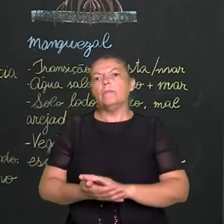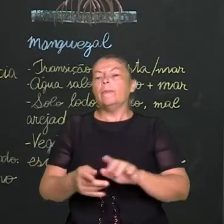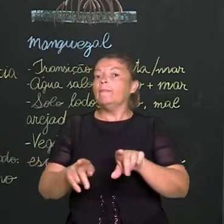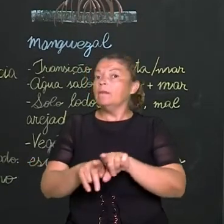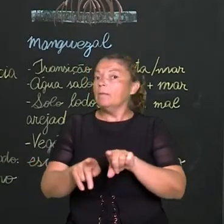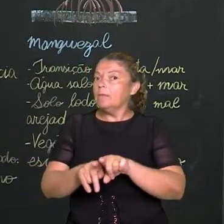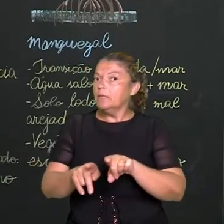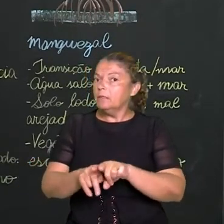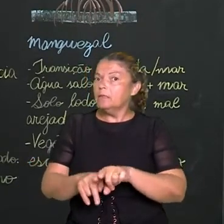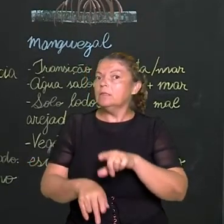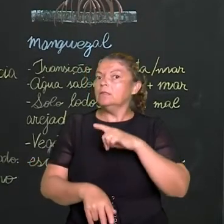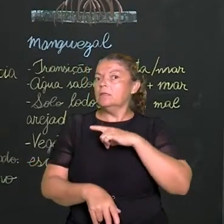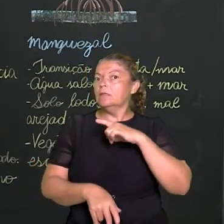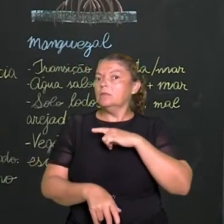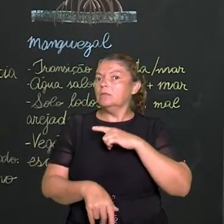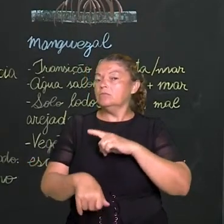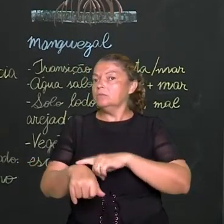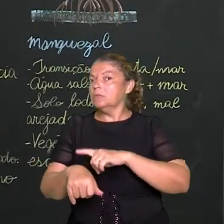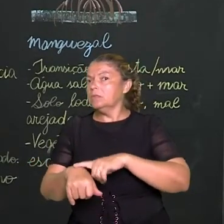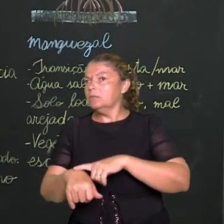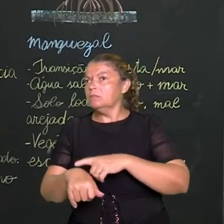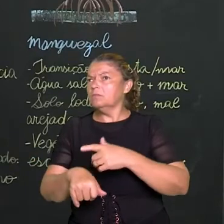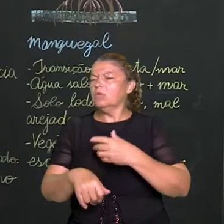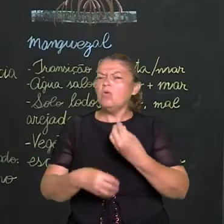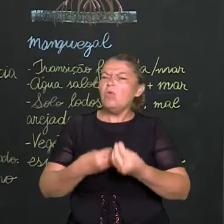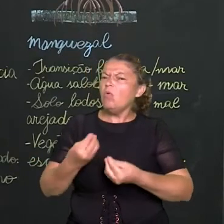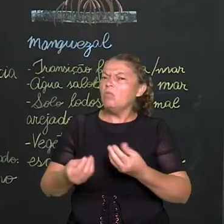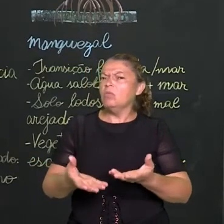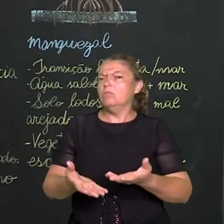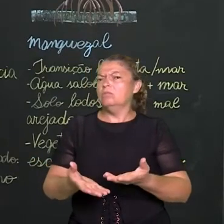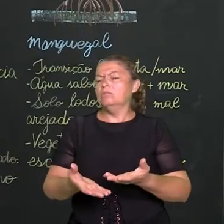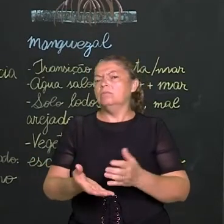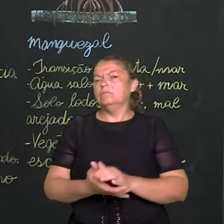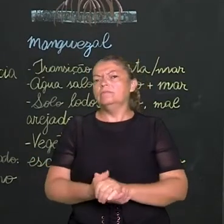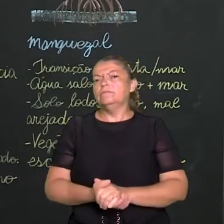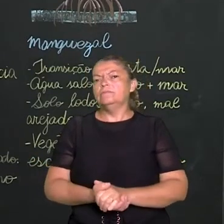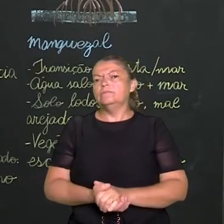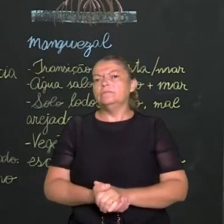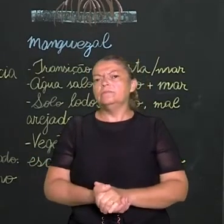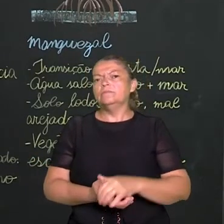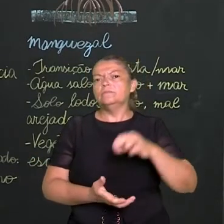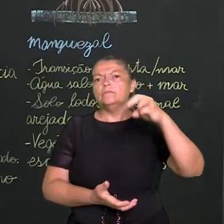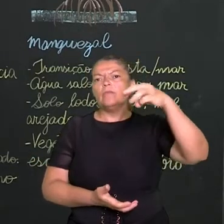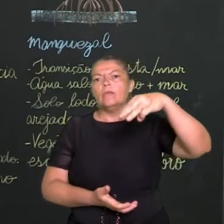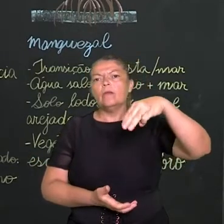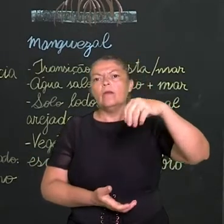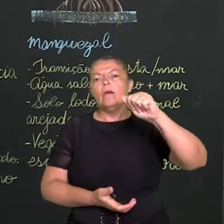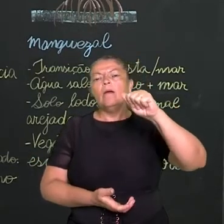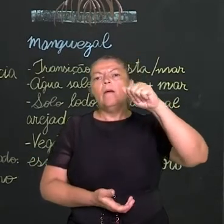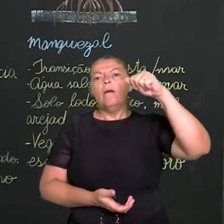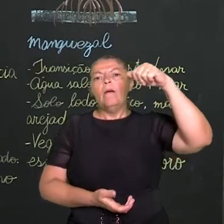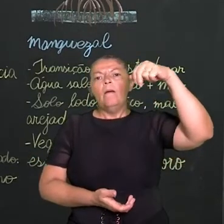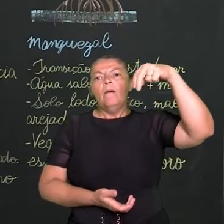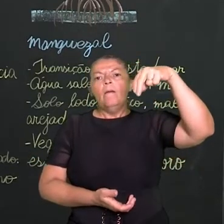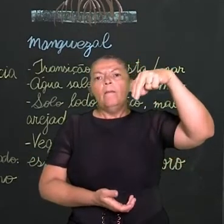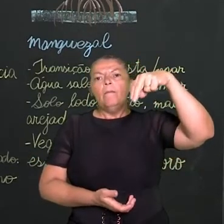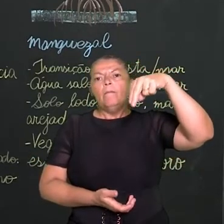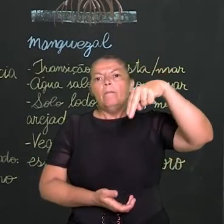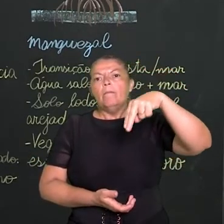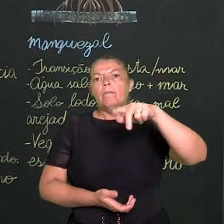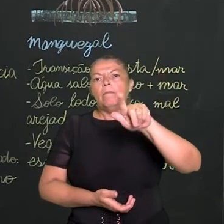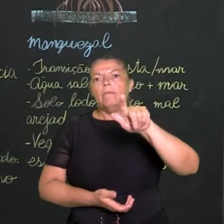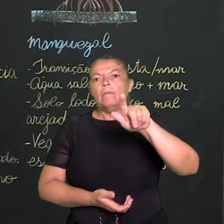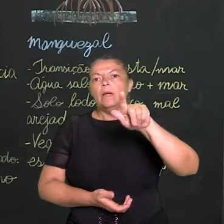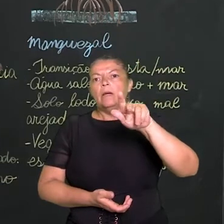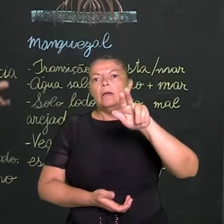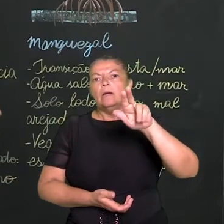esse espaço, mesmo que temporariamente. Como assim temporariamente? Bersário. Manguezais são berçários de várias